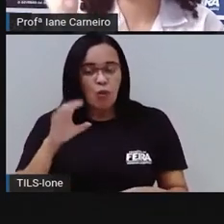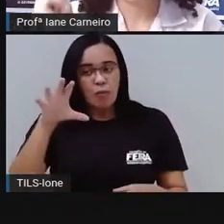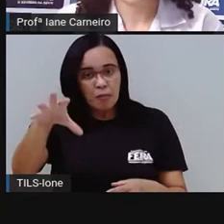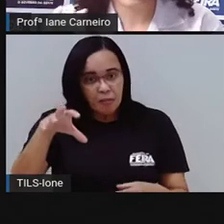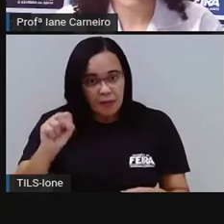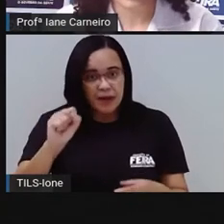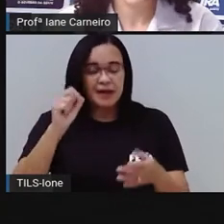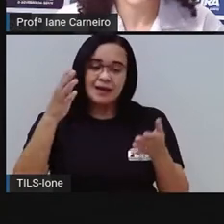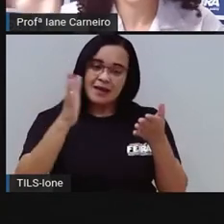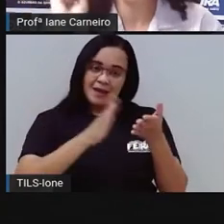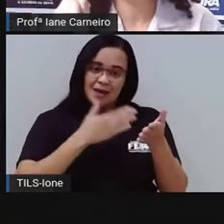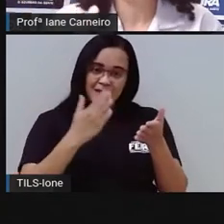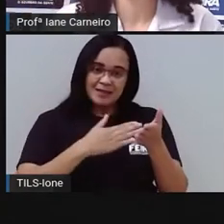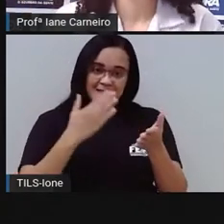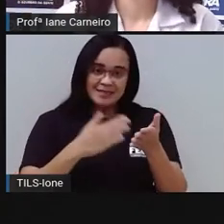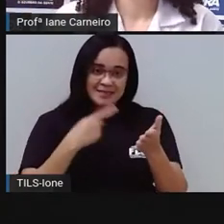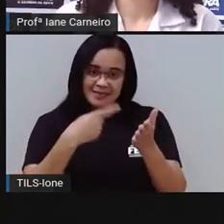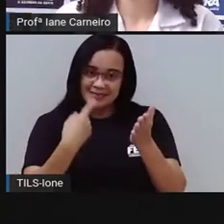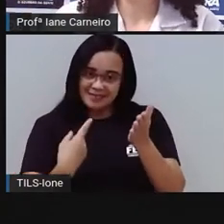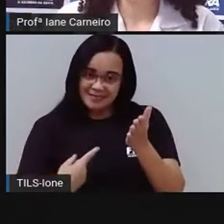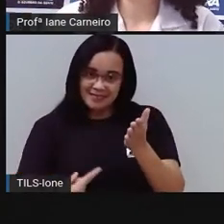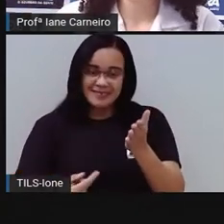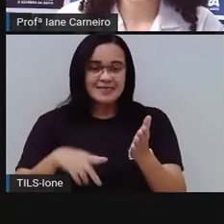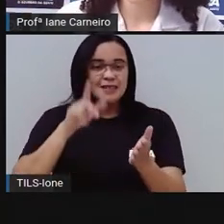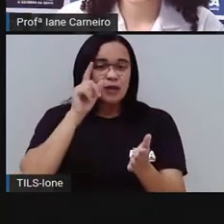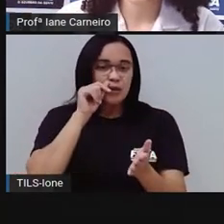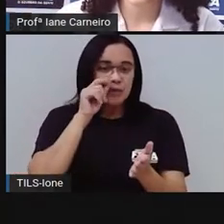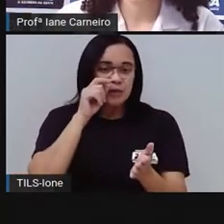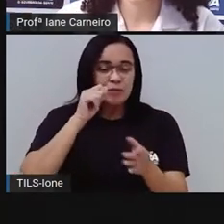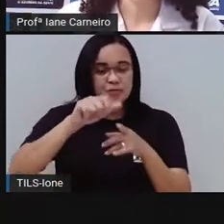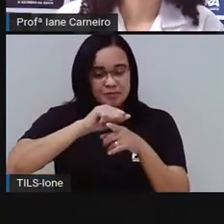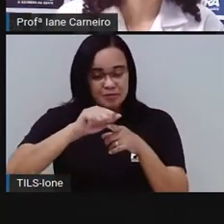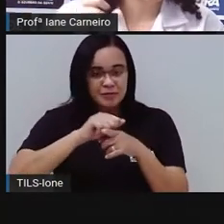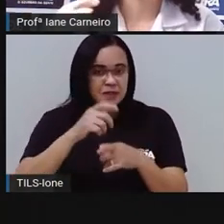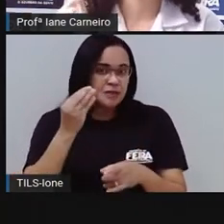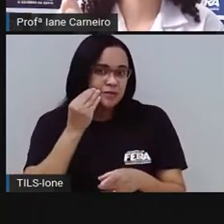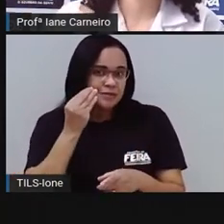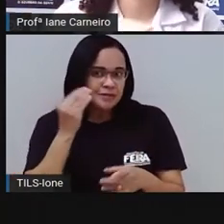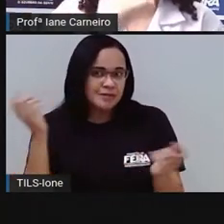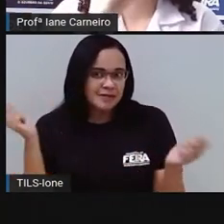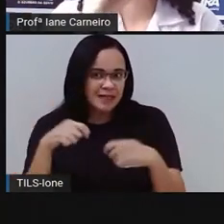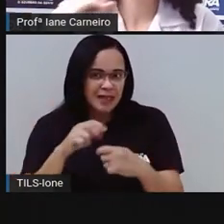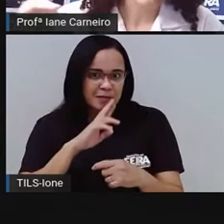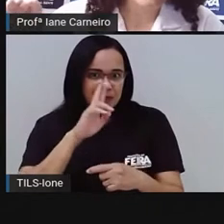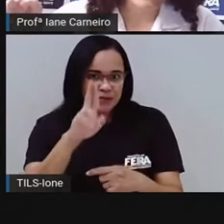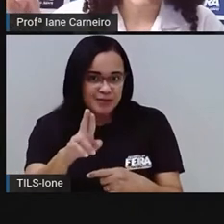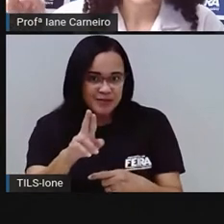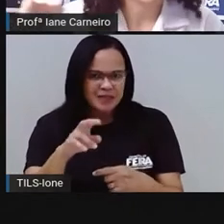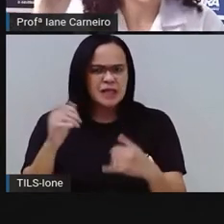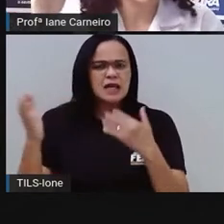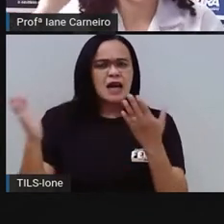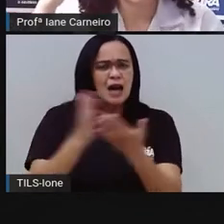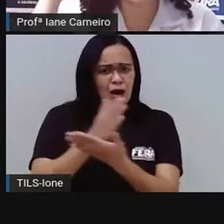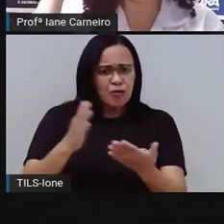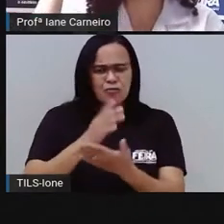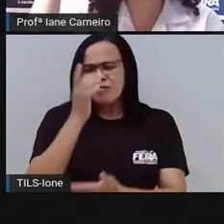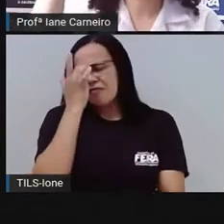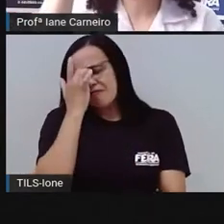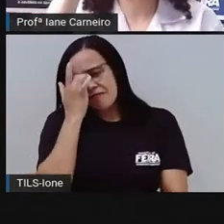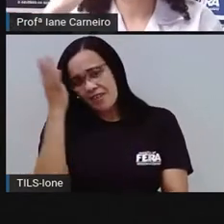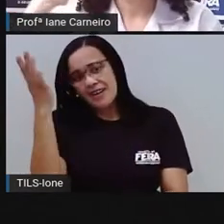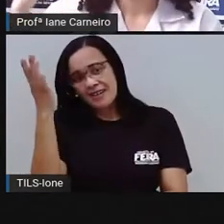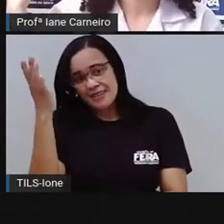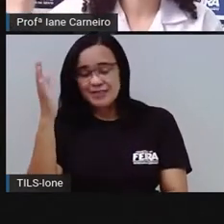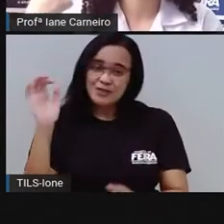lápis, a sua borracha, que a gente vai tentar responder as adivinhas, hein? Tem adivinhas que são muito facinhas e tem outras que a gente